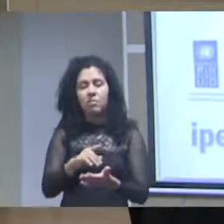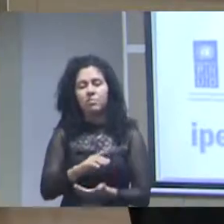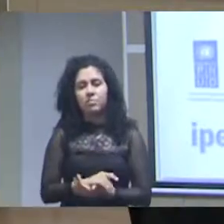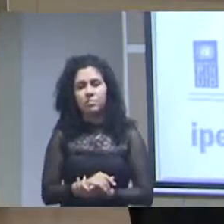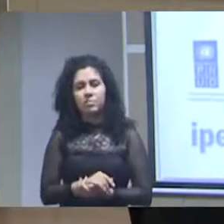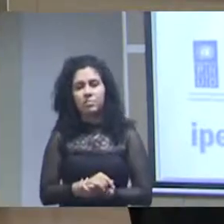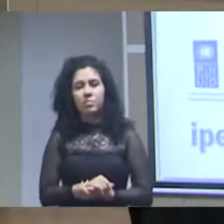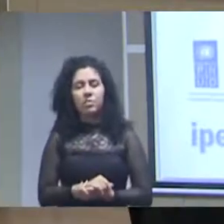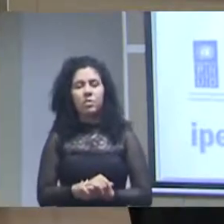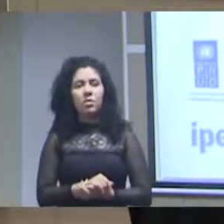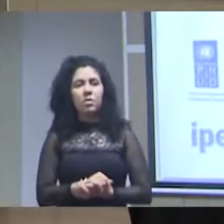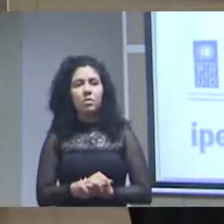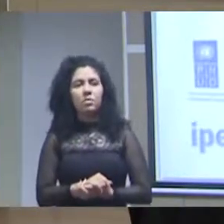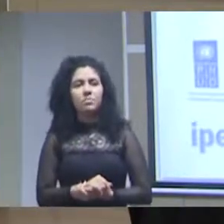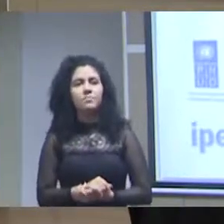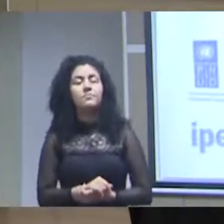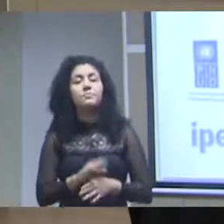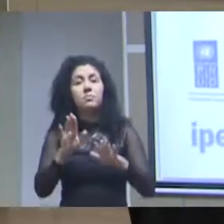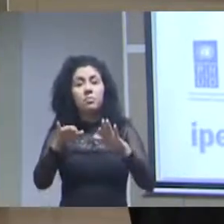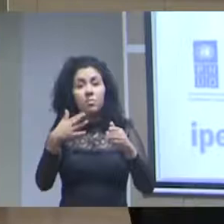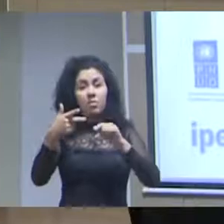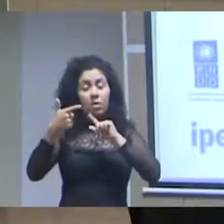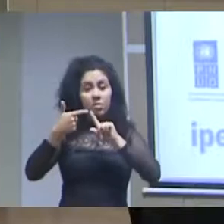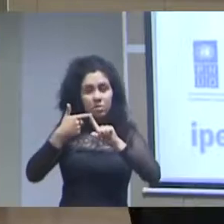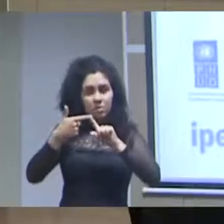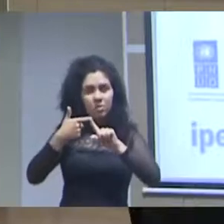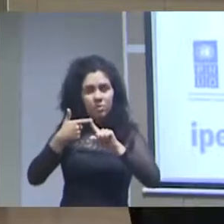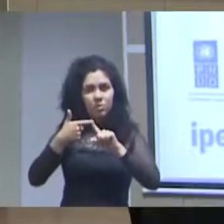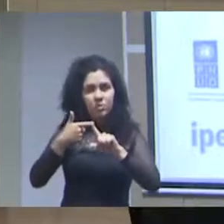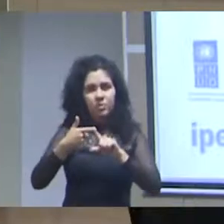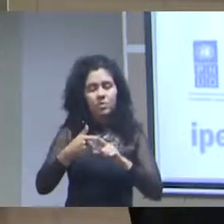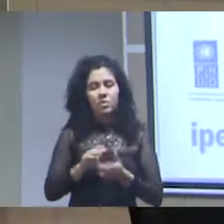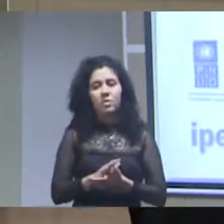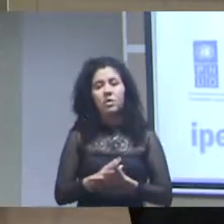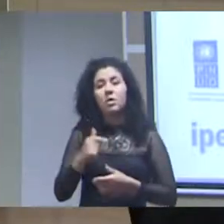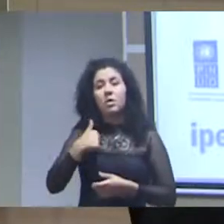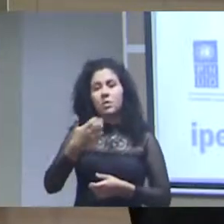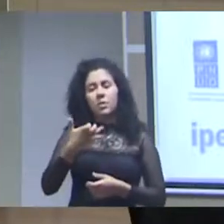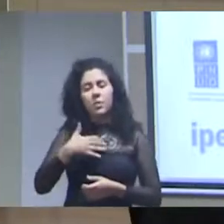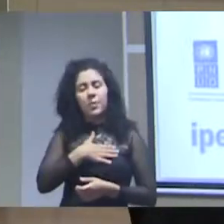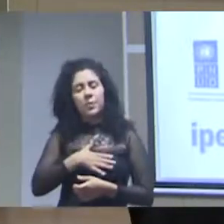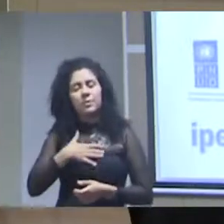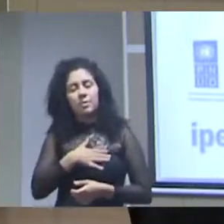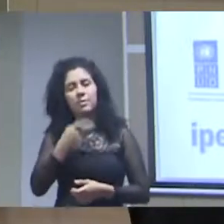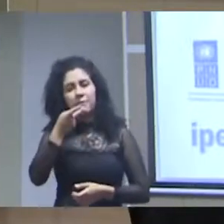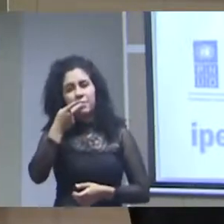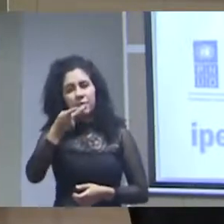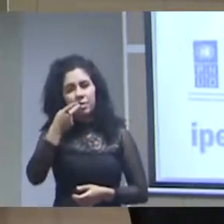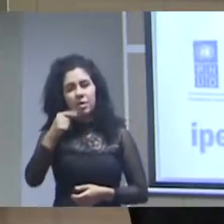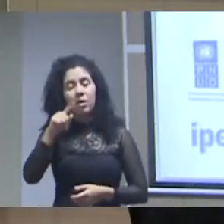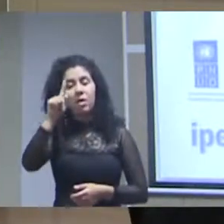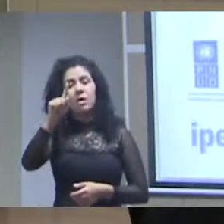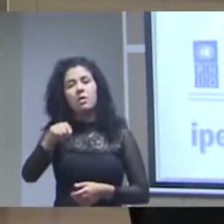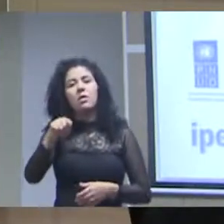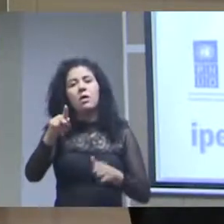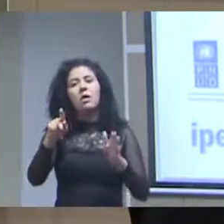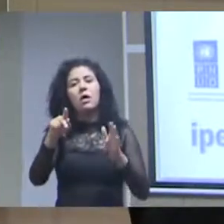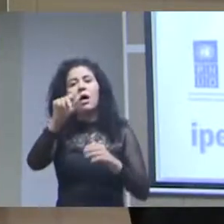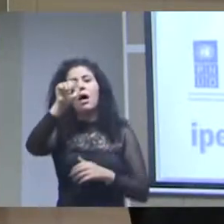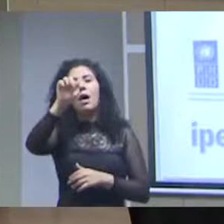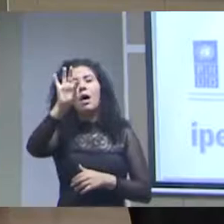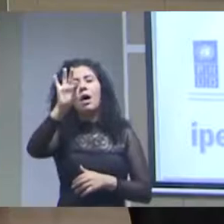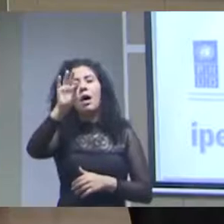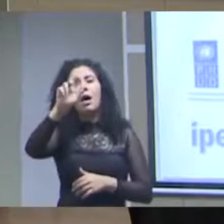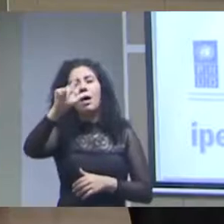a segunda ferramenta que eu gostaria de falar é o Atlas do desenvolvimento humano no Brasil que compila dados